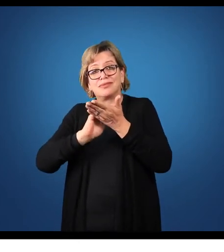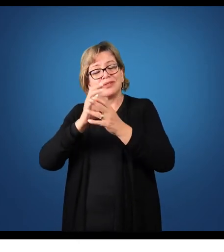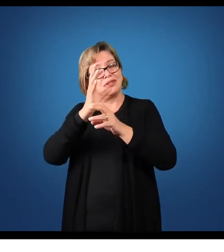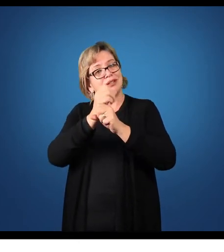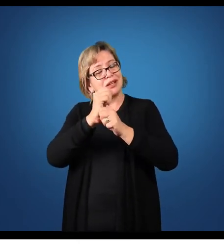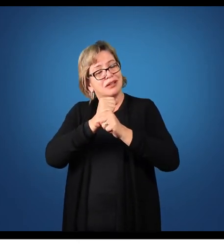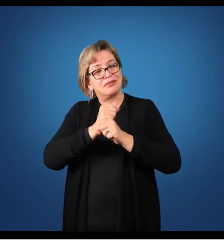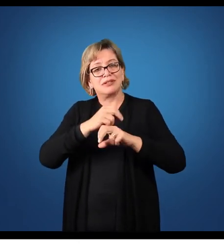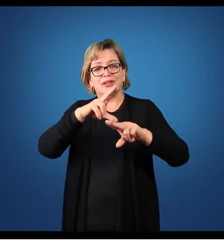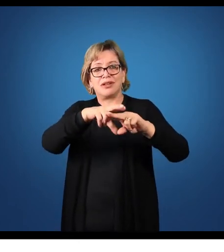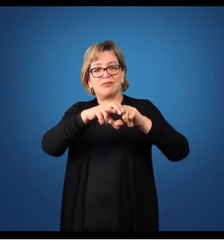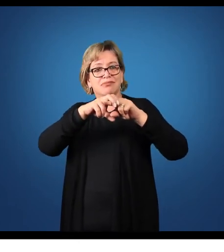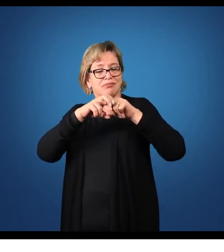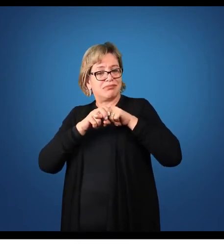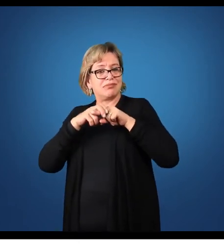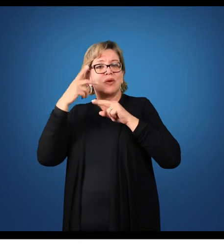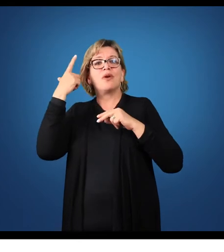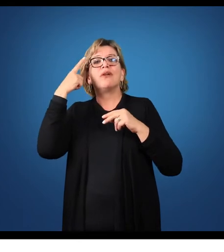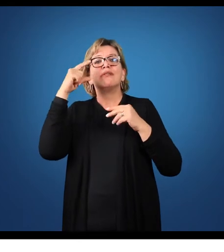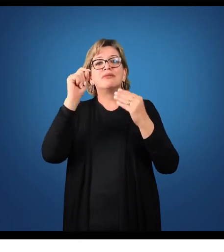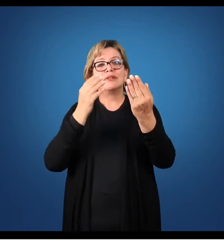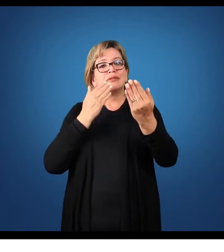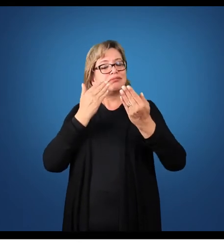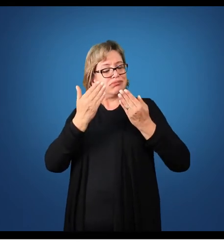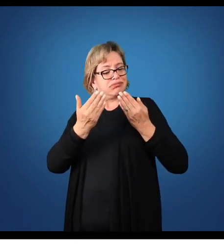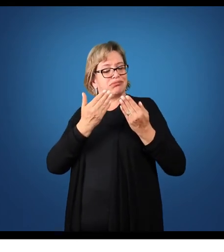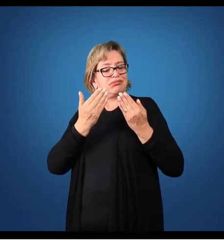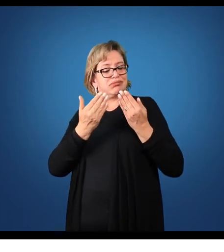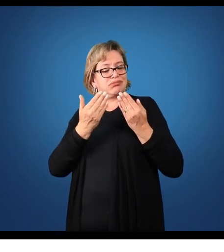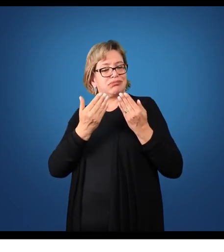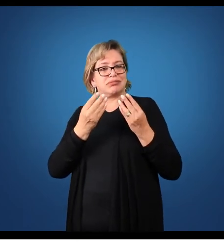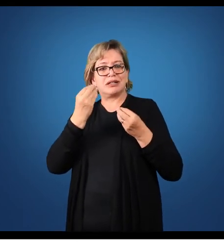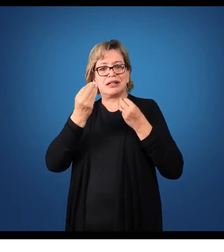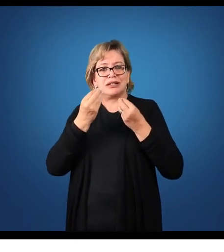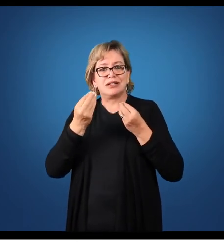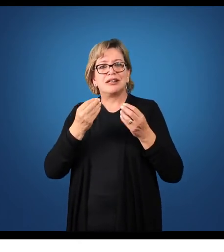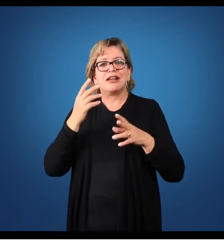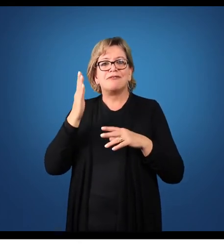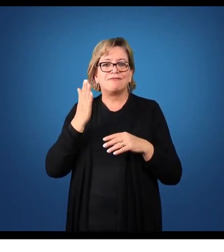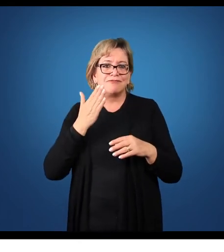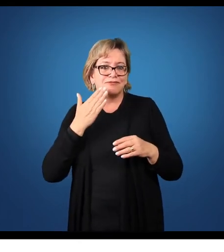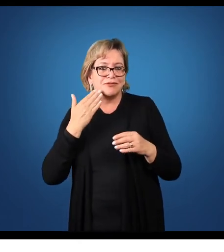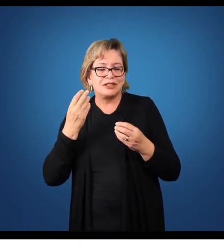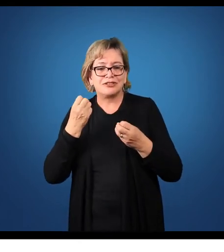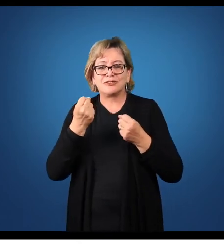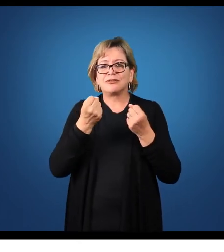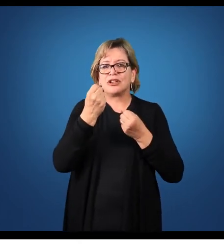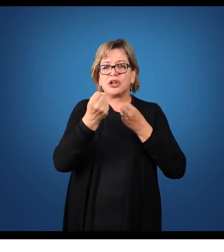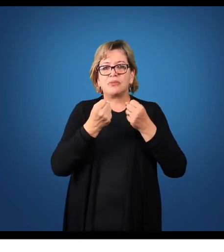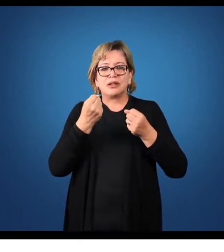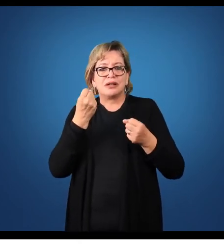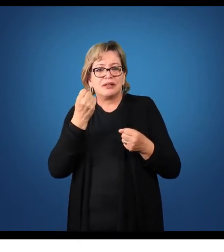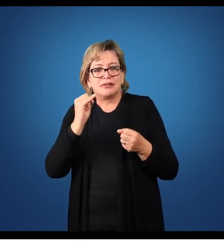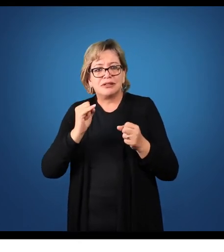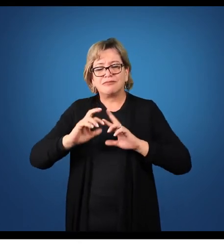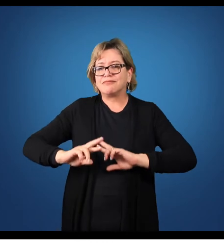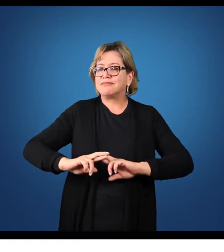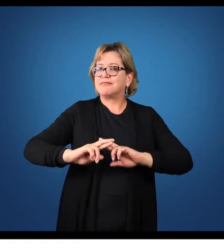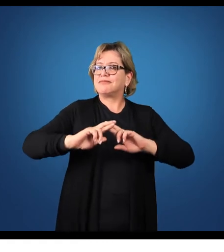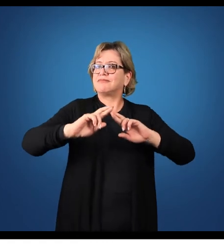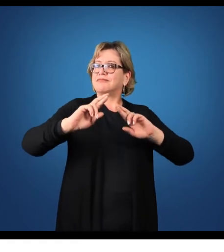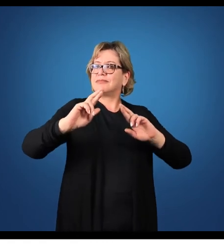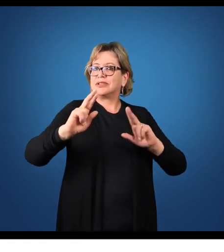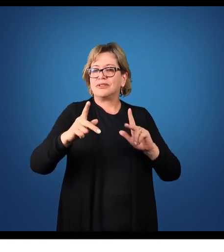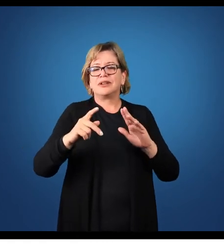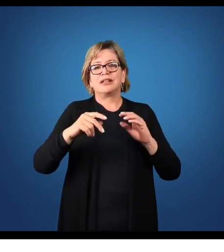isso eu consigo fazer essa análise com menos discrecionalidade do que se fosse dentro de